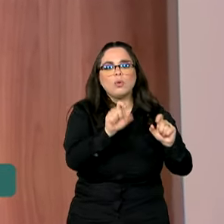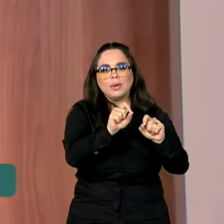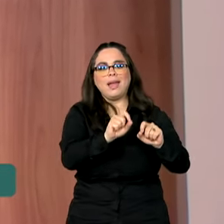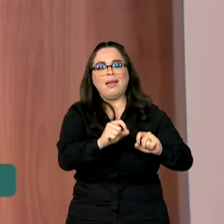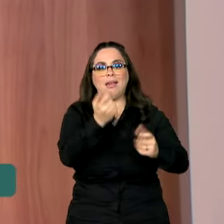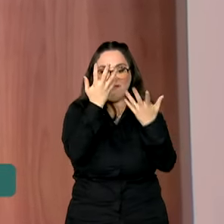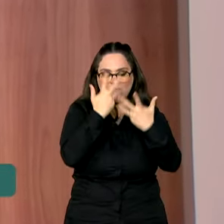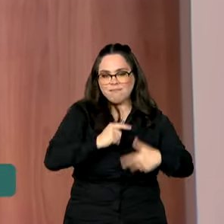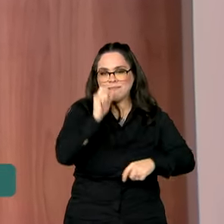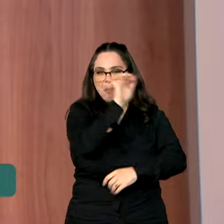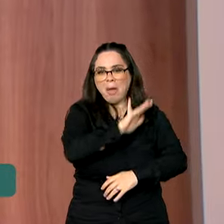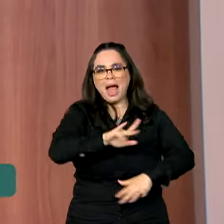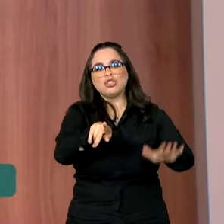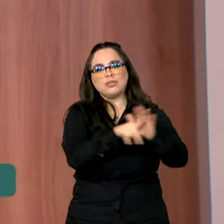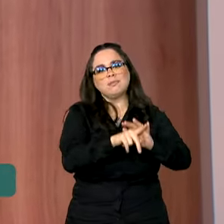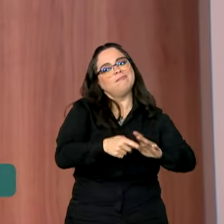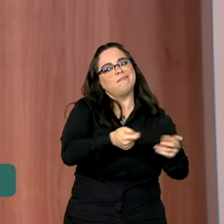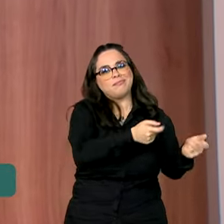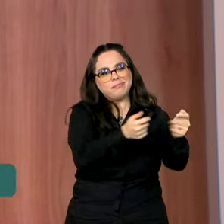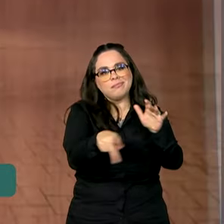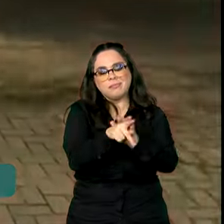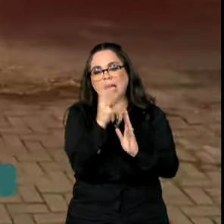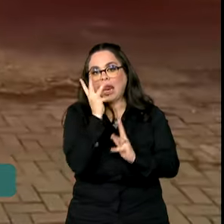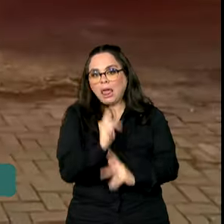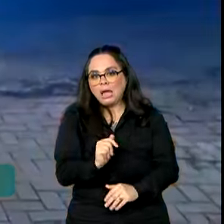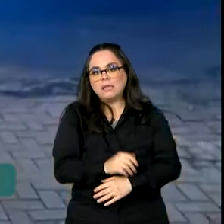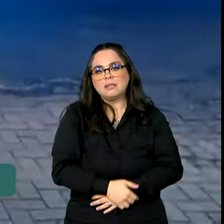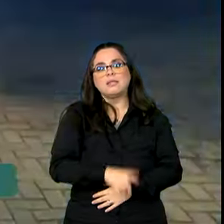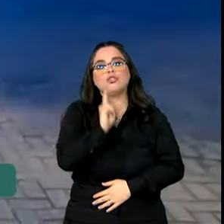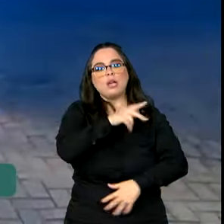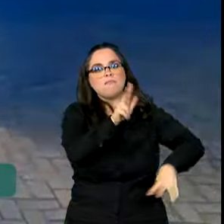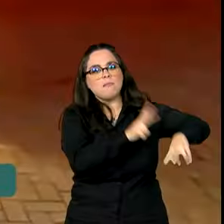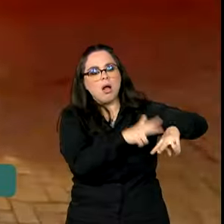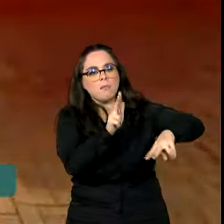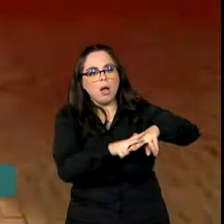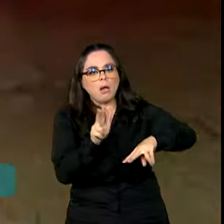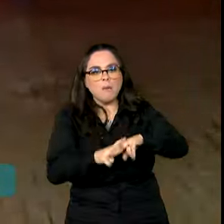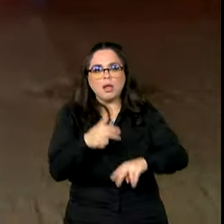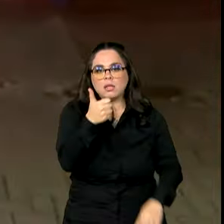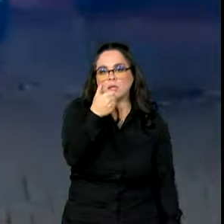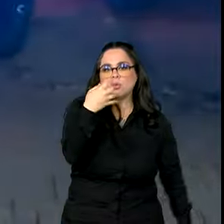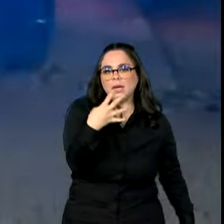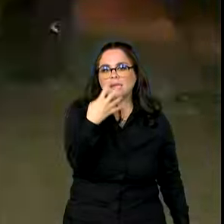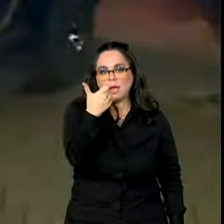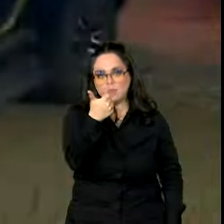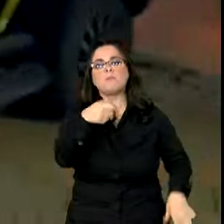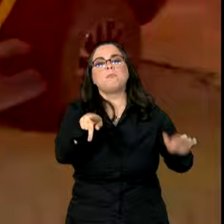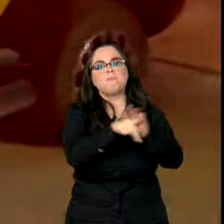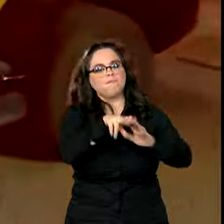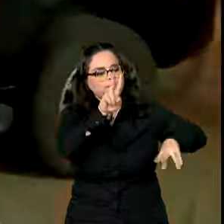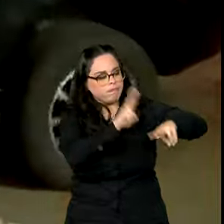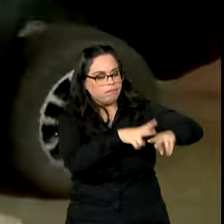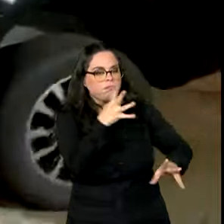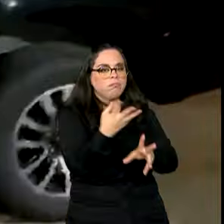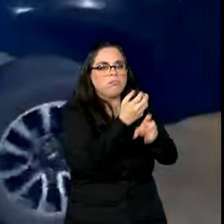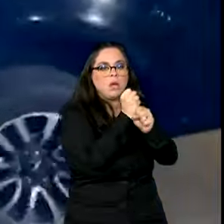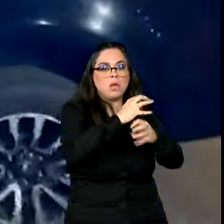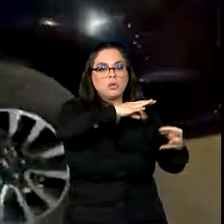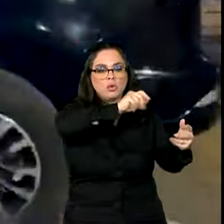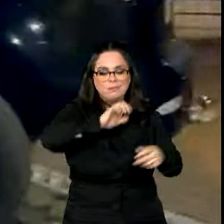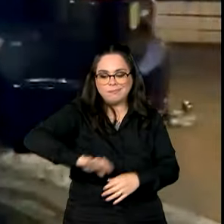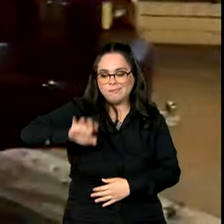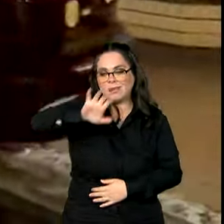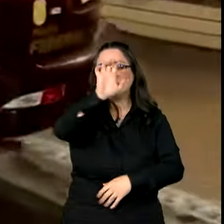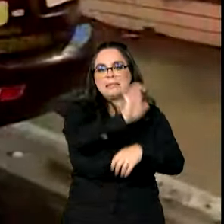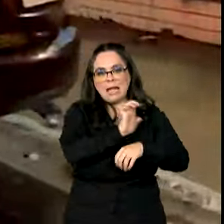e compartilhar pornografia infantil juvenil. Foram cumpridos 141 mandados de busca e apreensão em todas as